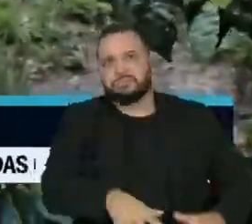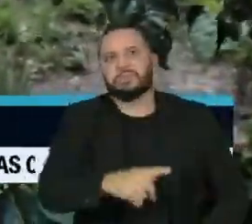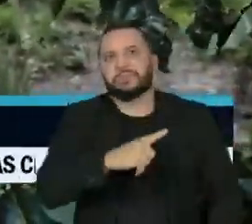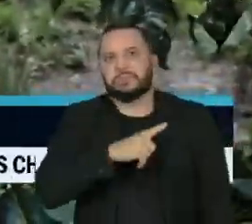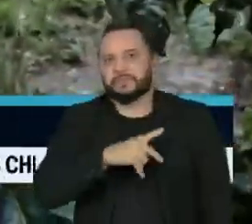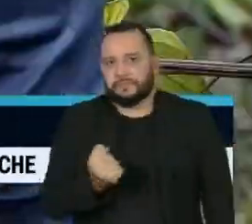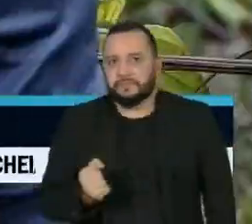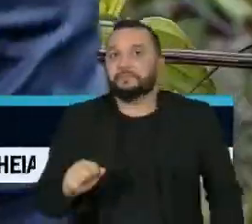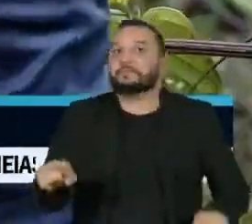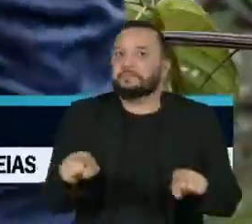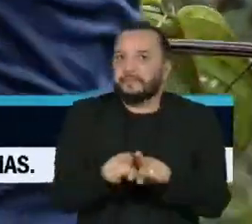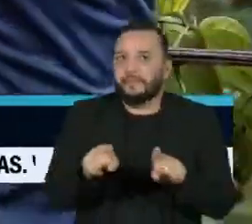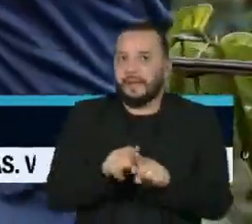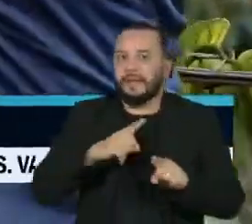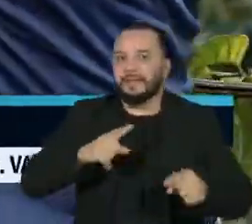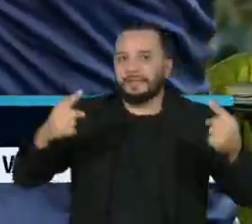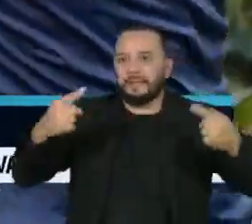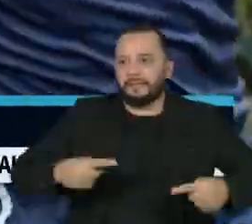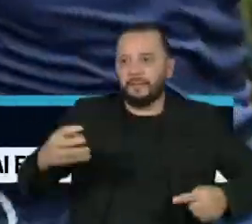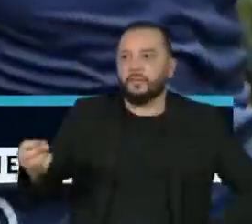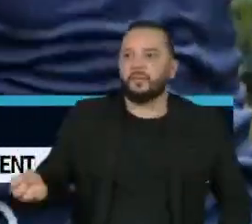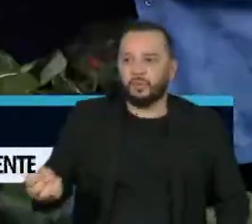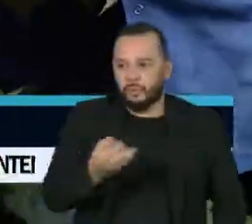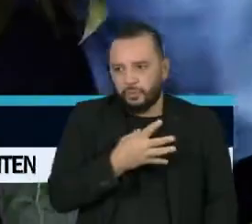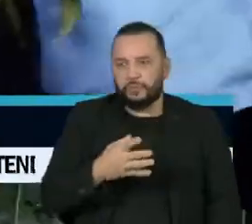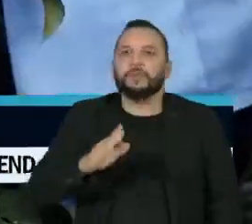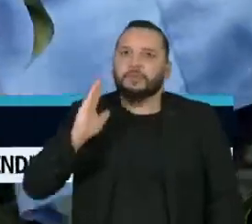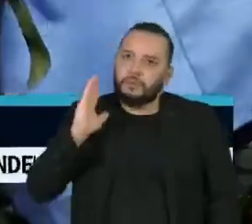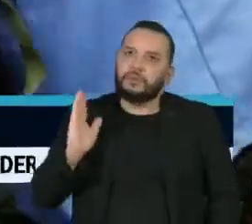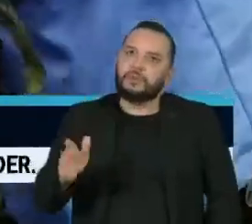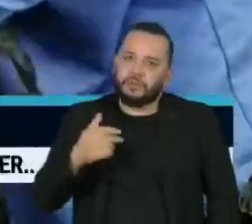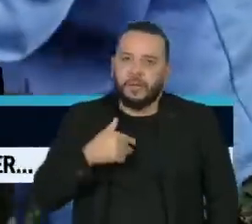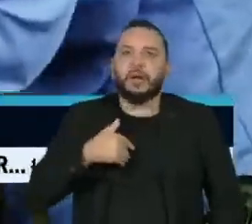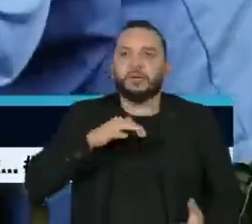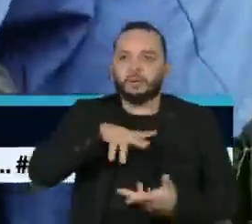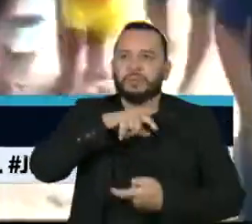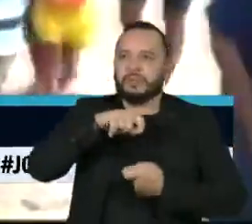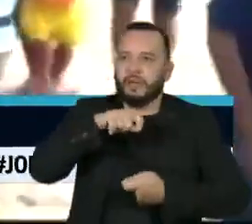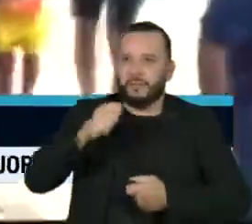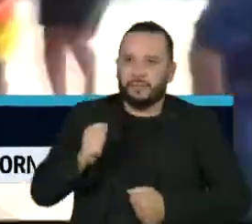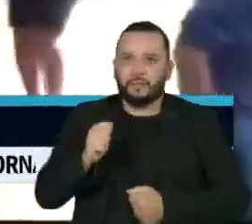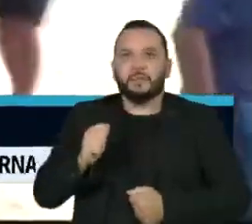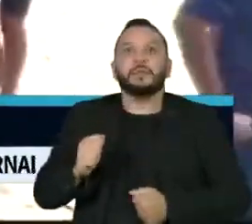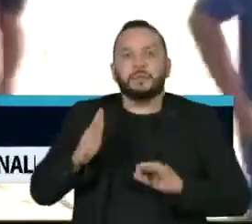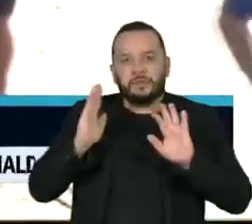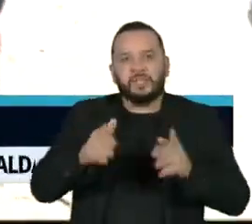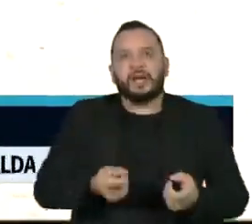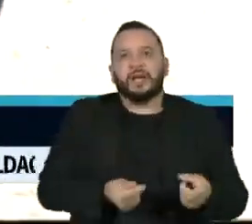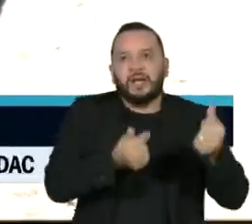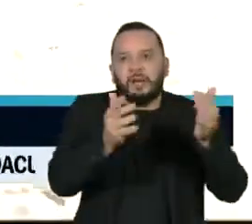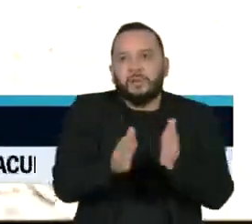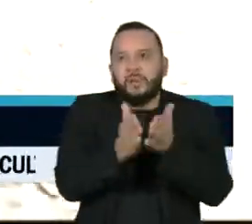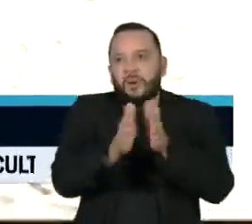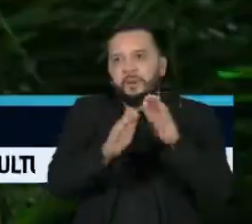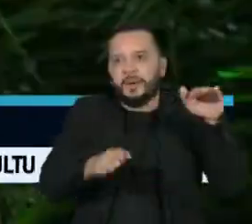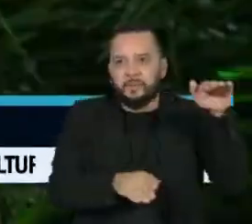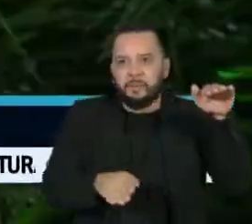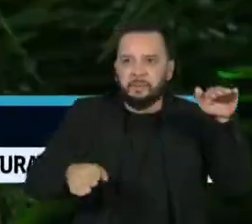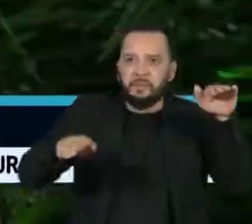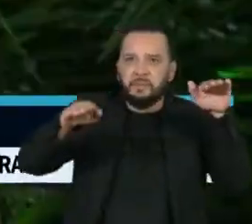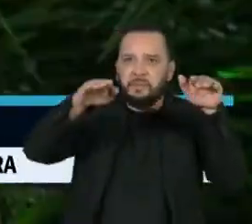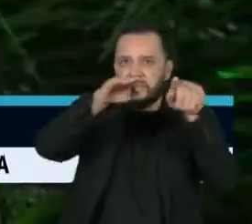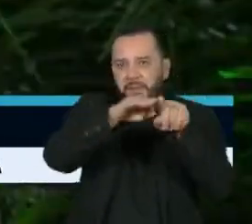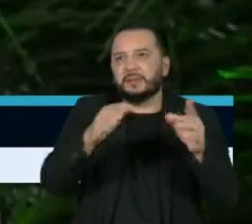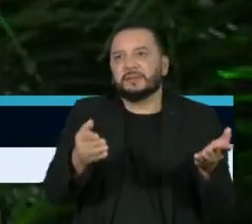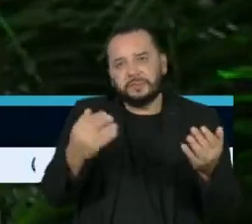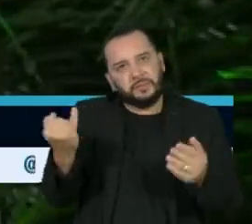também um novo desafio aos projetos econômicos sustentáveis, incluir o combate à desigualdade social e à pobreza. O